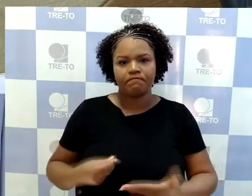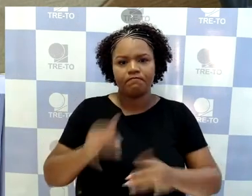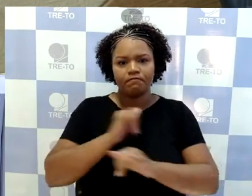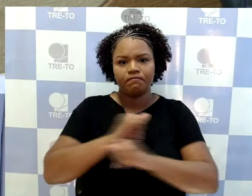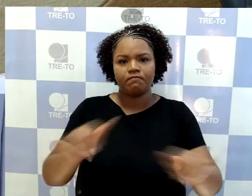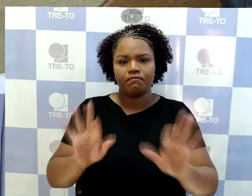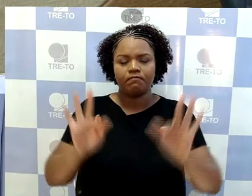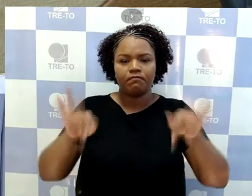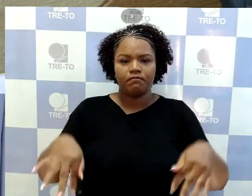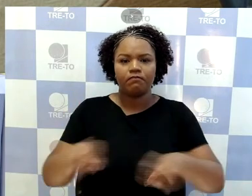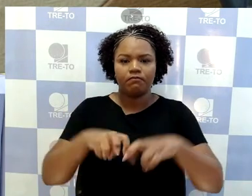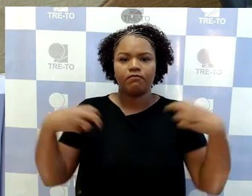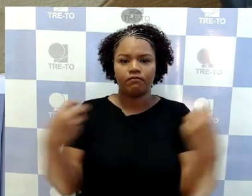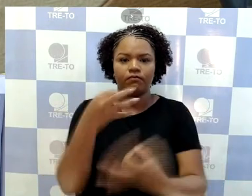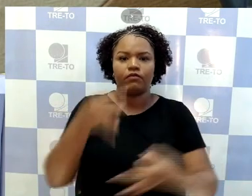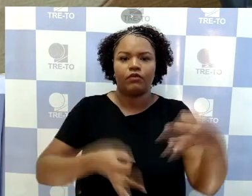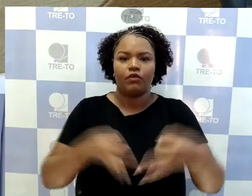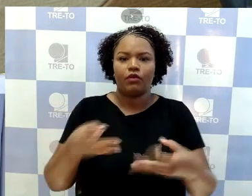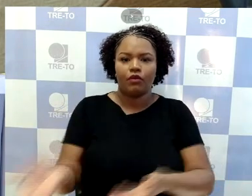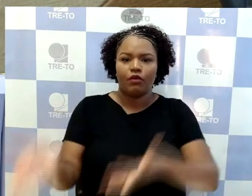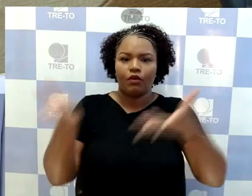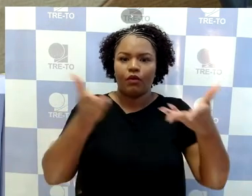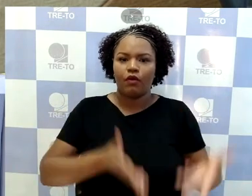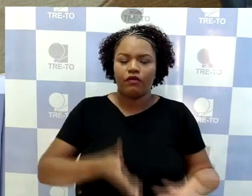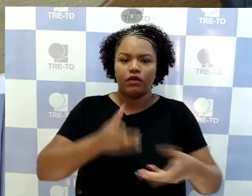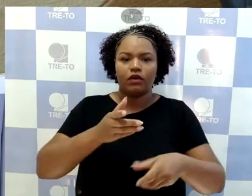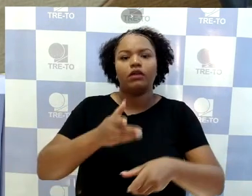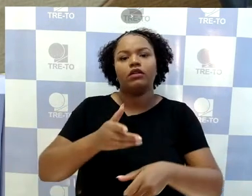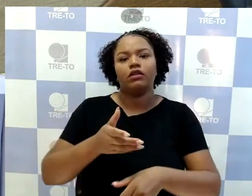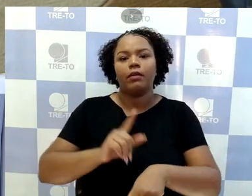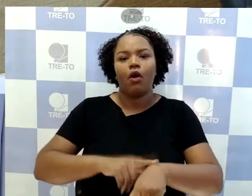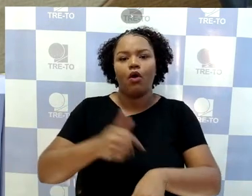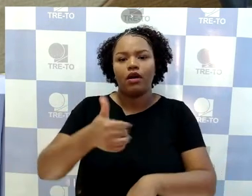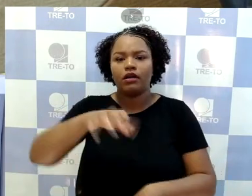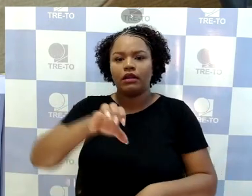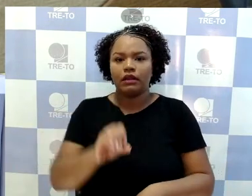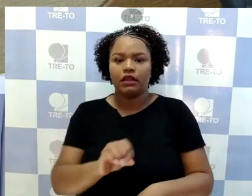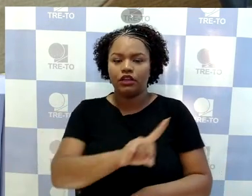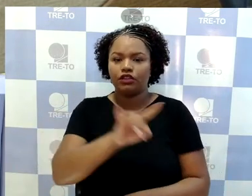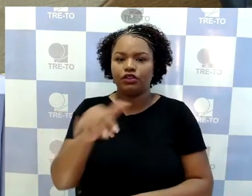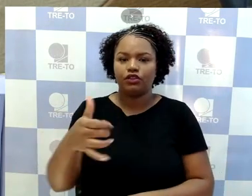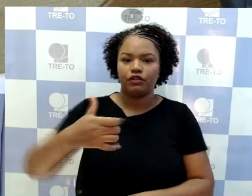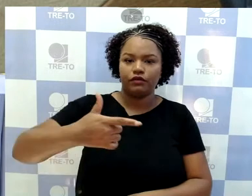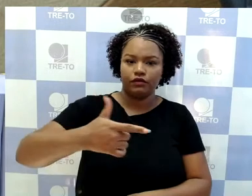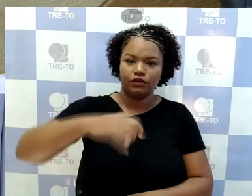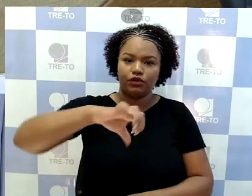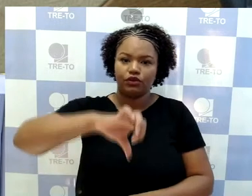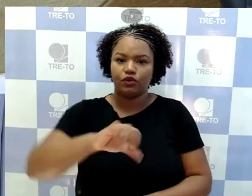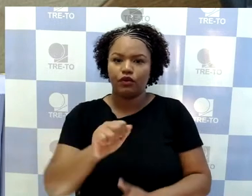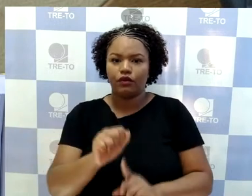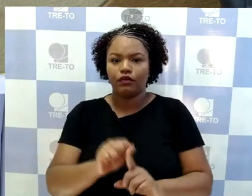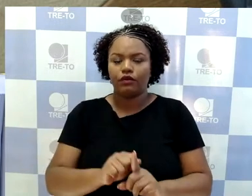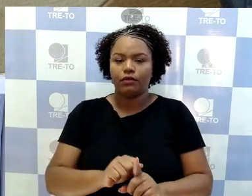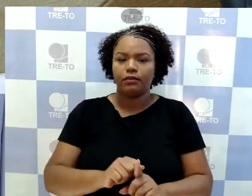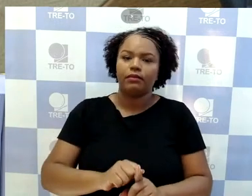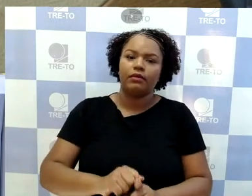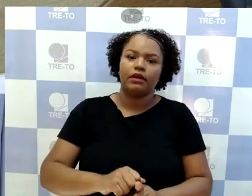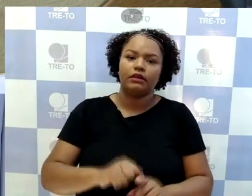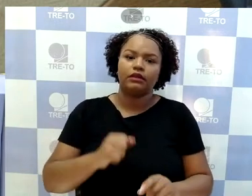sessão, convocando-os para a sessão das 10 horas do dia 29 do 8 de 2022, segunda-feira.